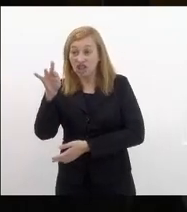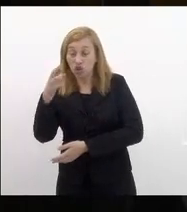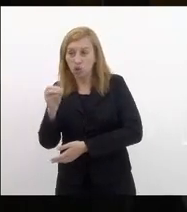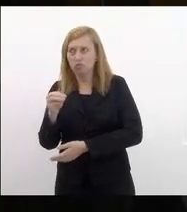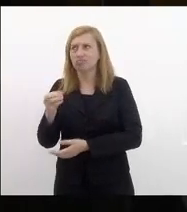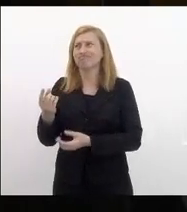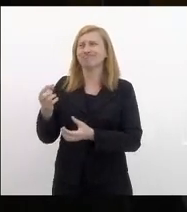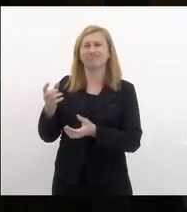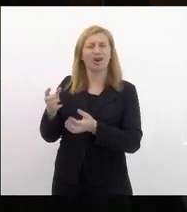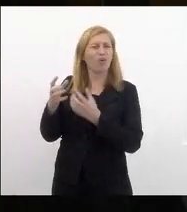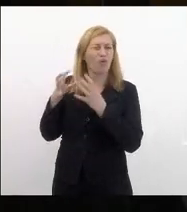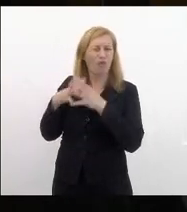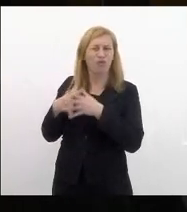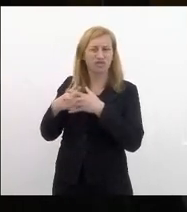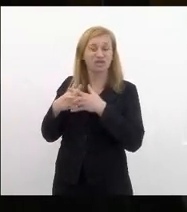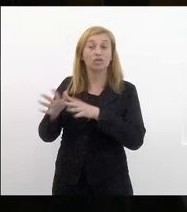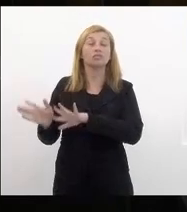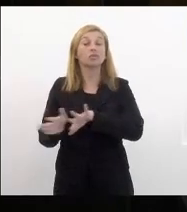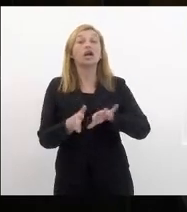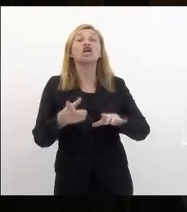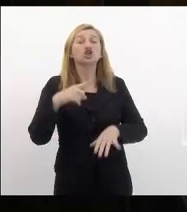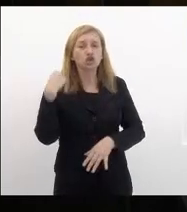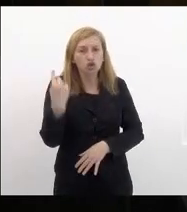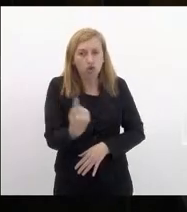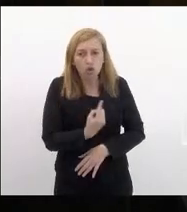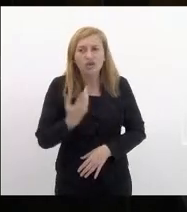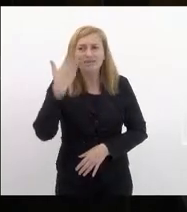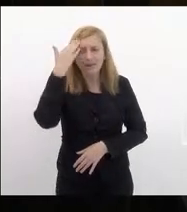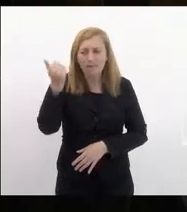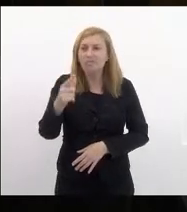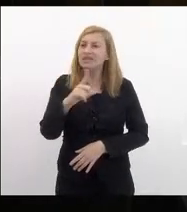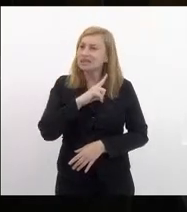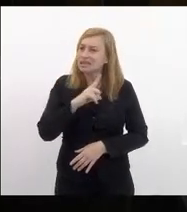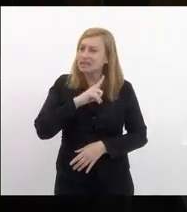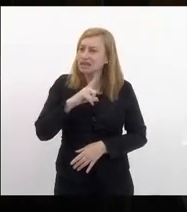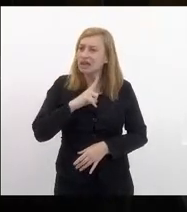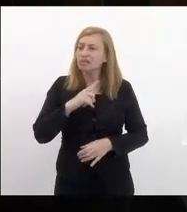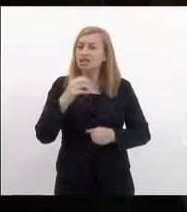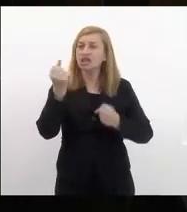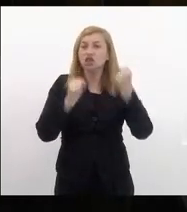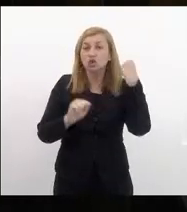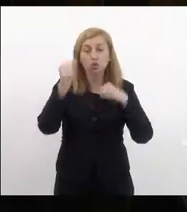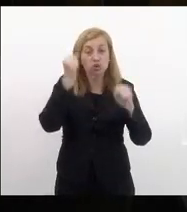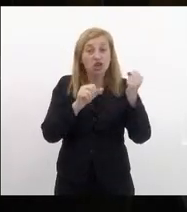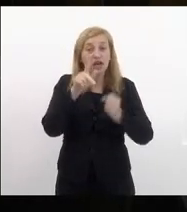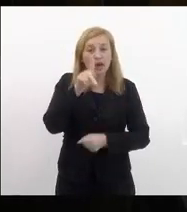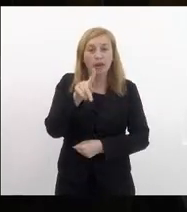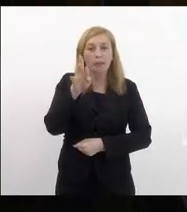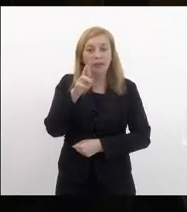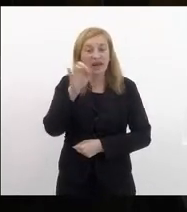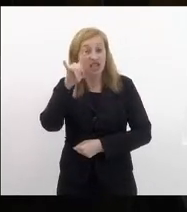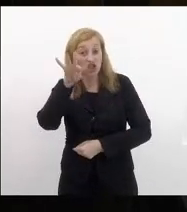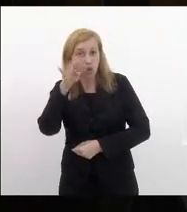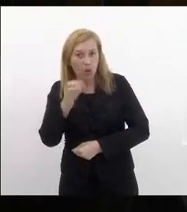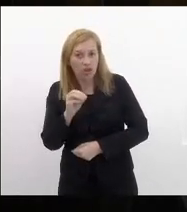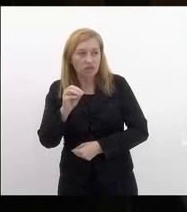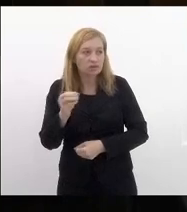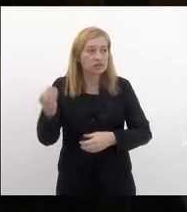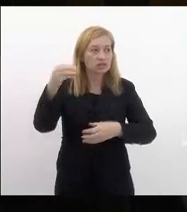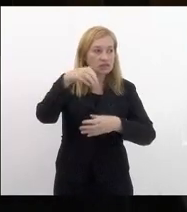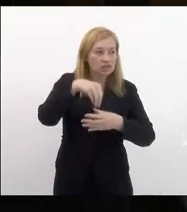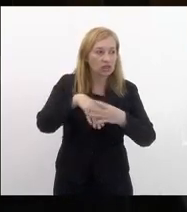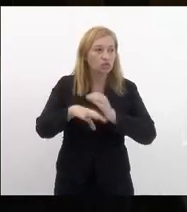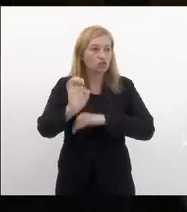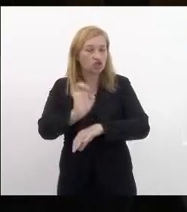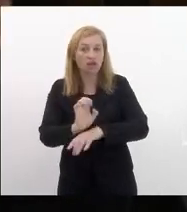pra colocar isso e nós sabemos que existe que uma indústria de precatório não só nos estados mas também nos municípios